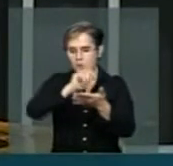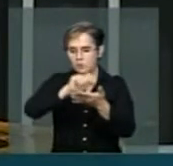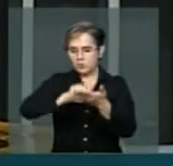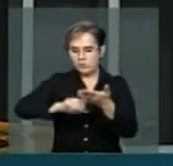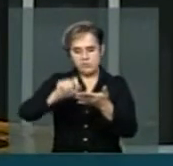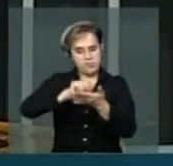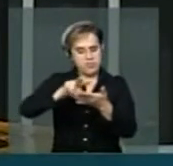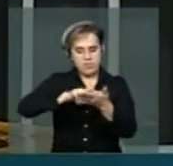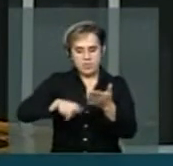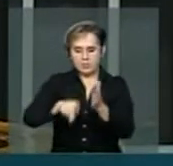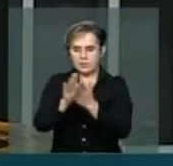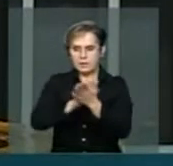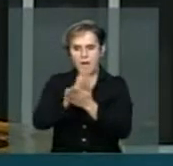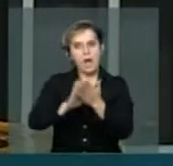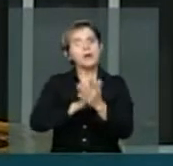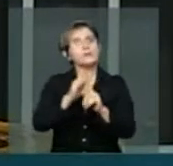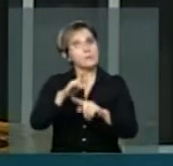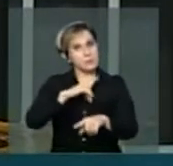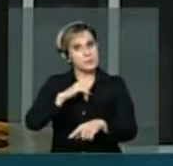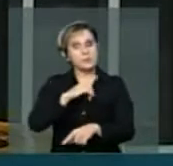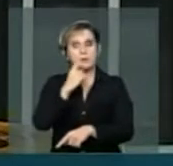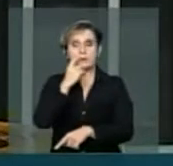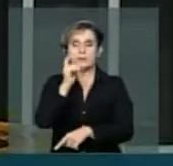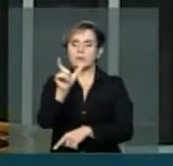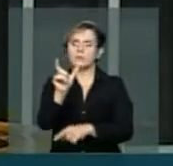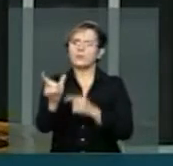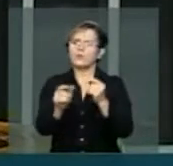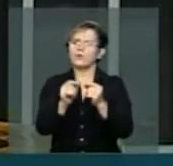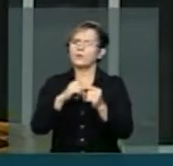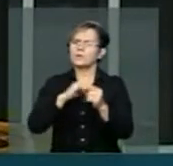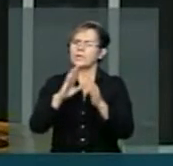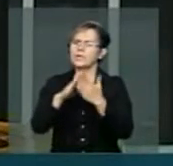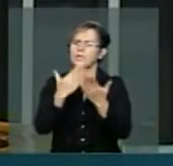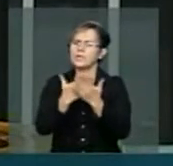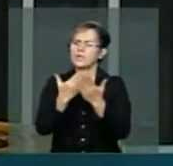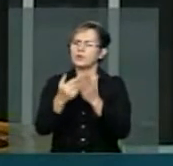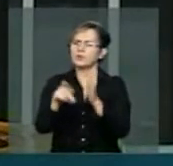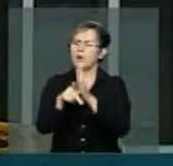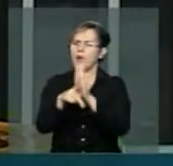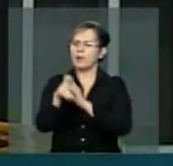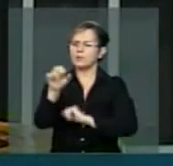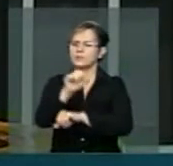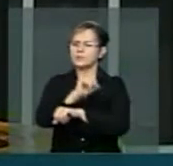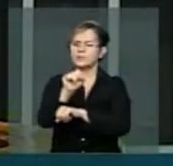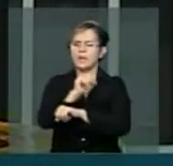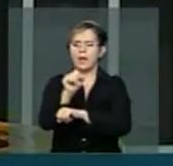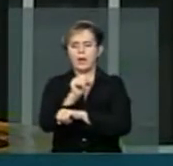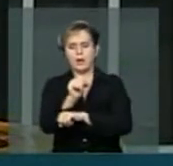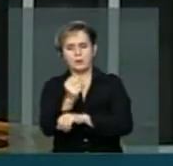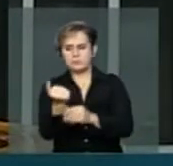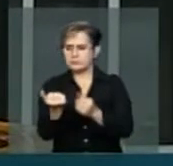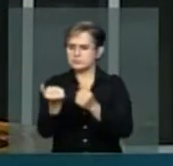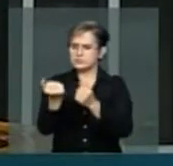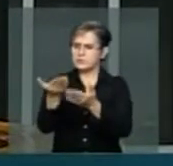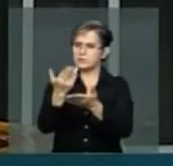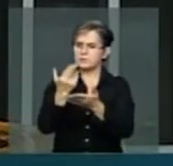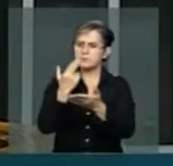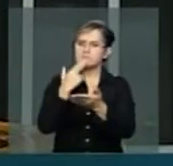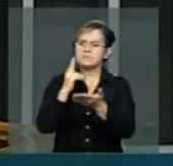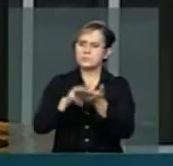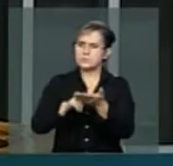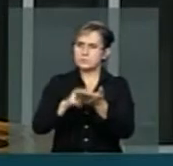autoescola repassando carteira de habilitação pelo correio